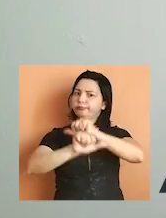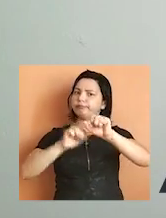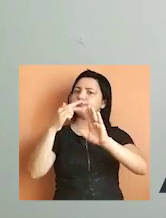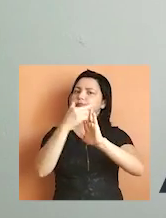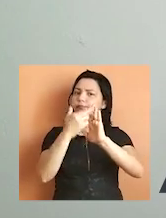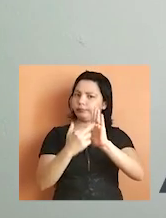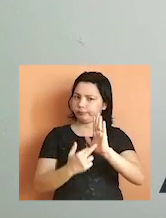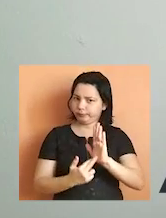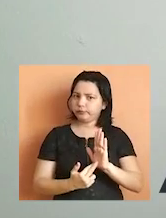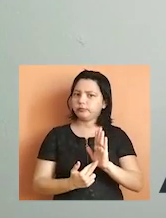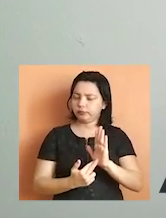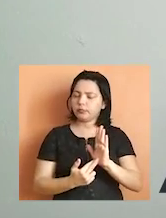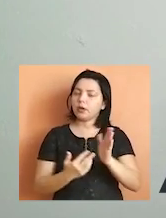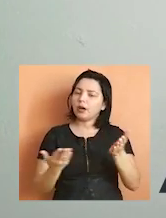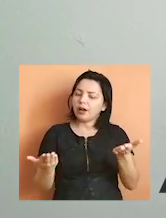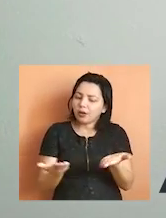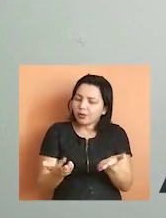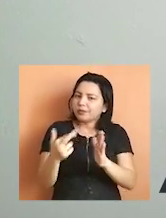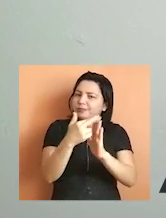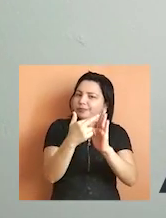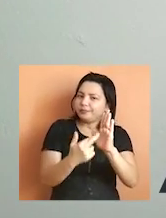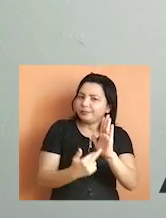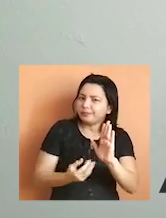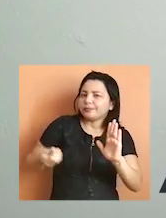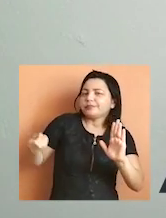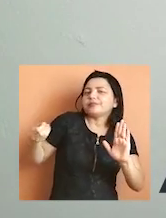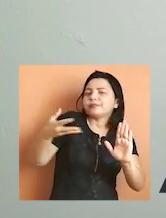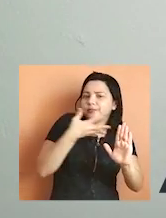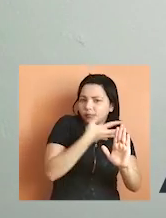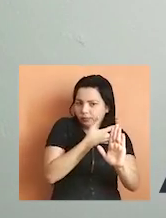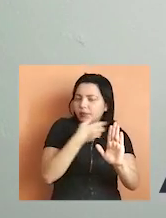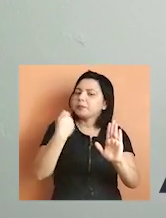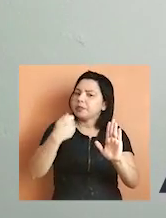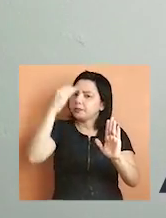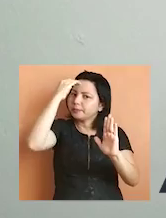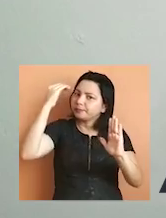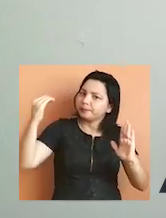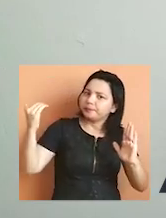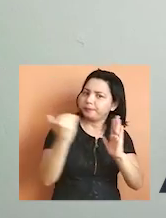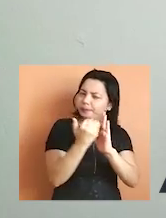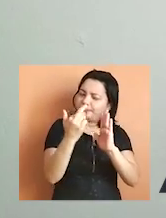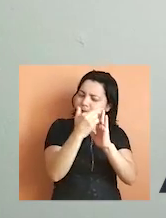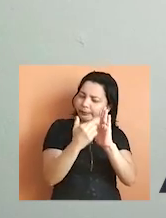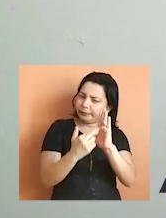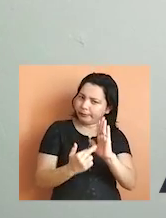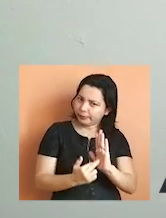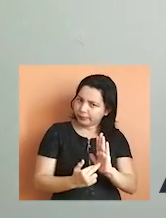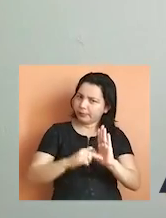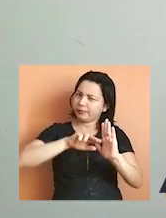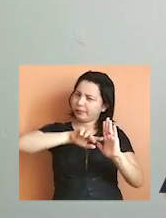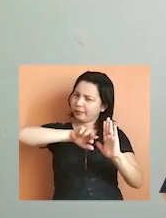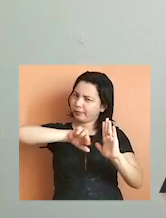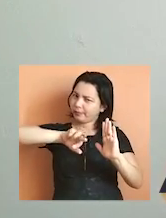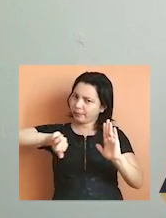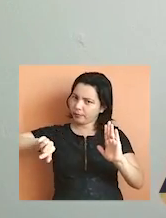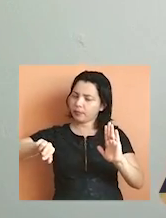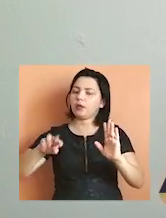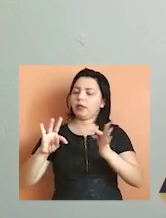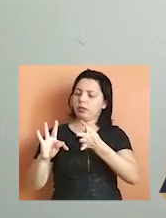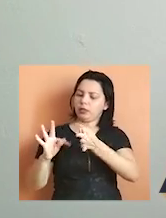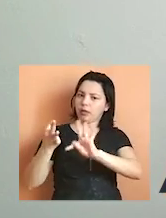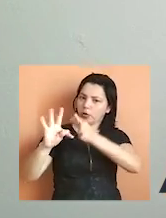nos critérios para investimento. Agora, com a nova regra, as pesquisas devem atender aos critérios das áreas de